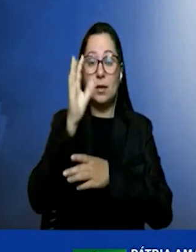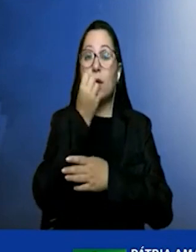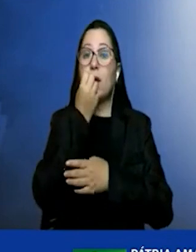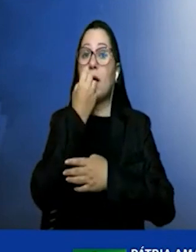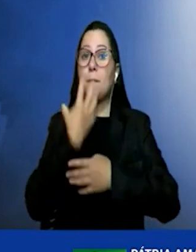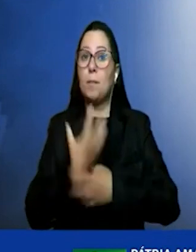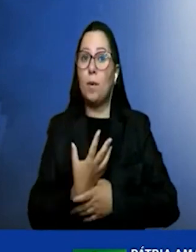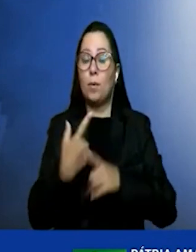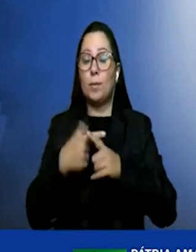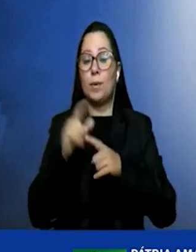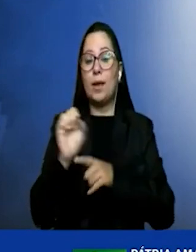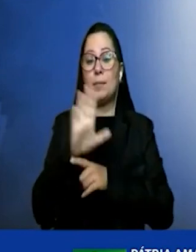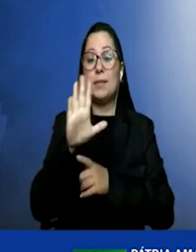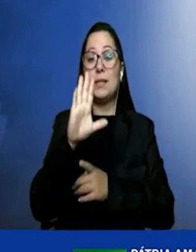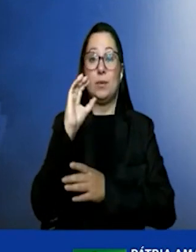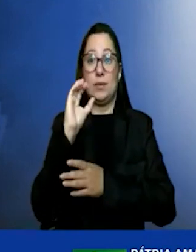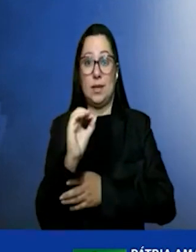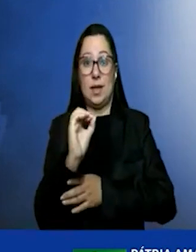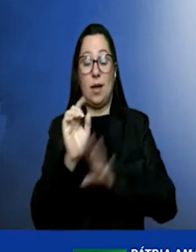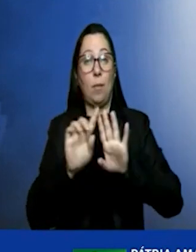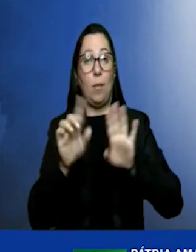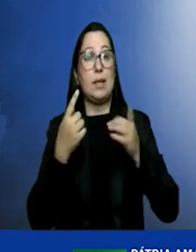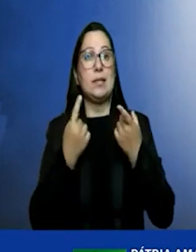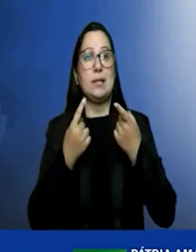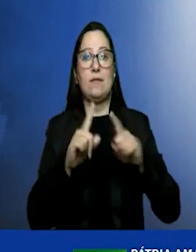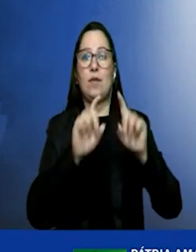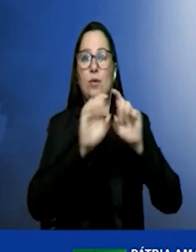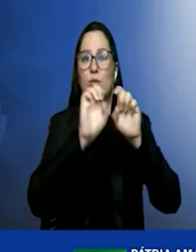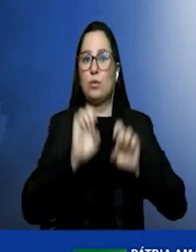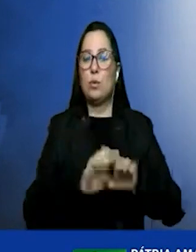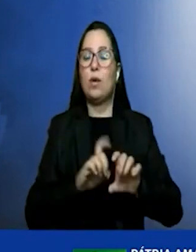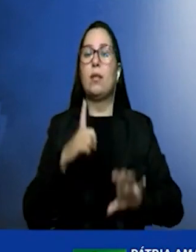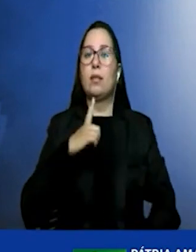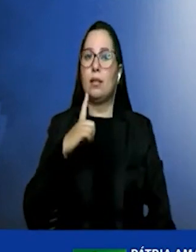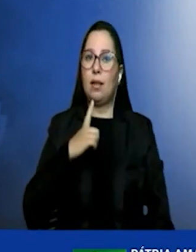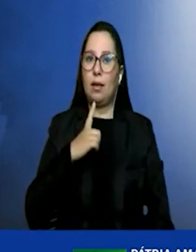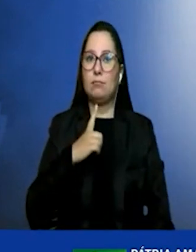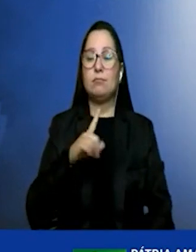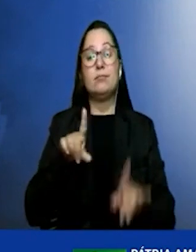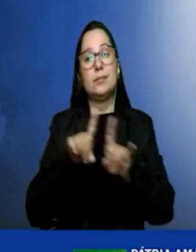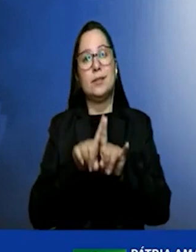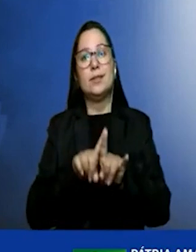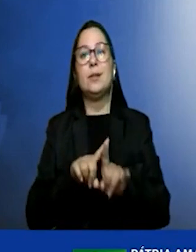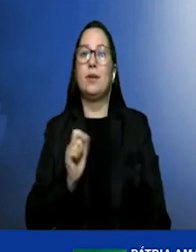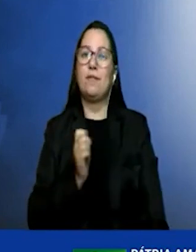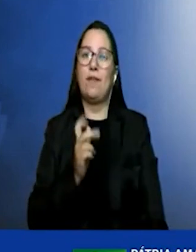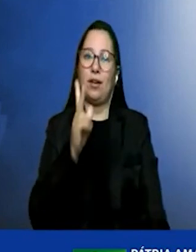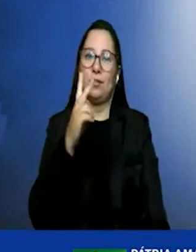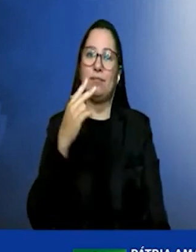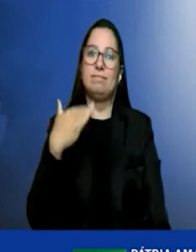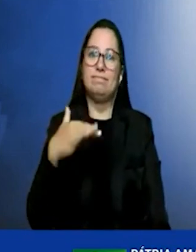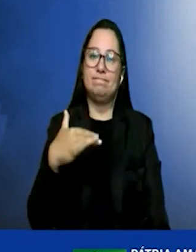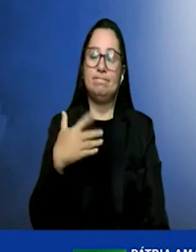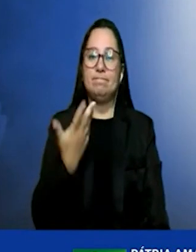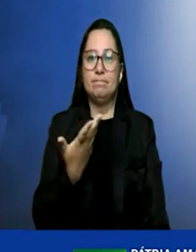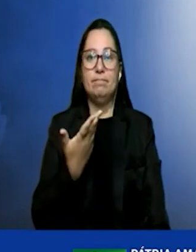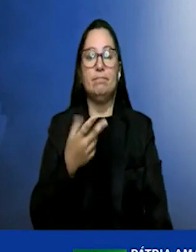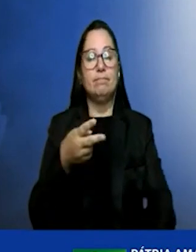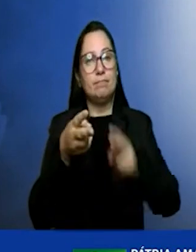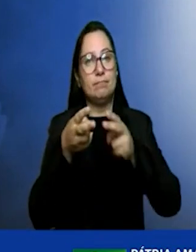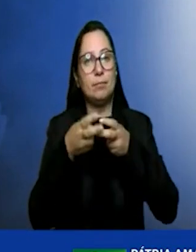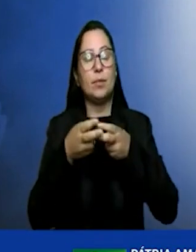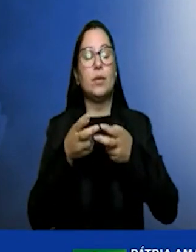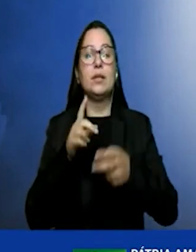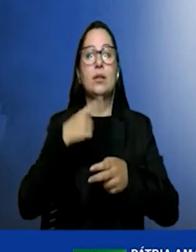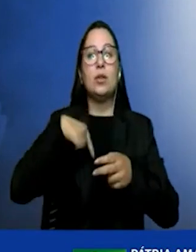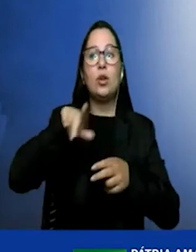zero, mas ele tem desafios de infraestrutura e tem desafios ainda de preço. Portanto, esse é o olhar da indústria